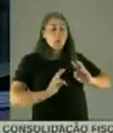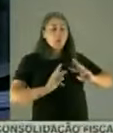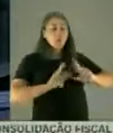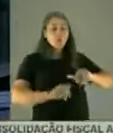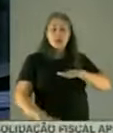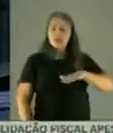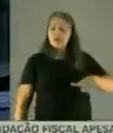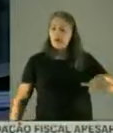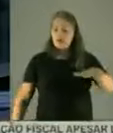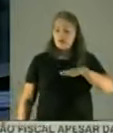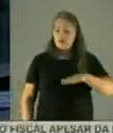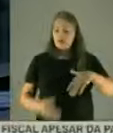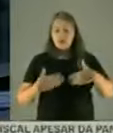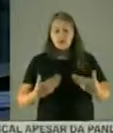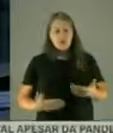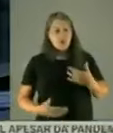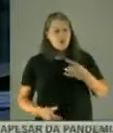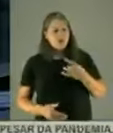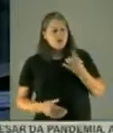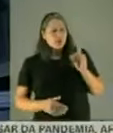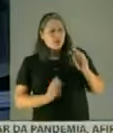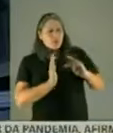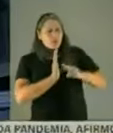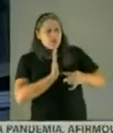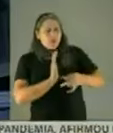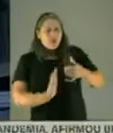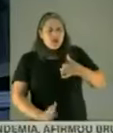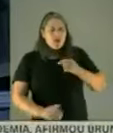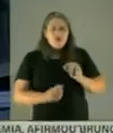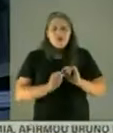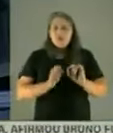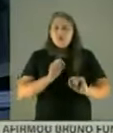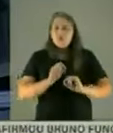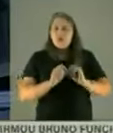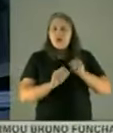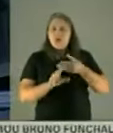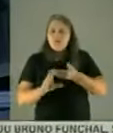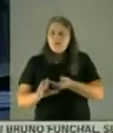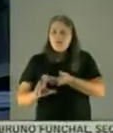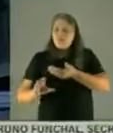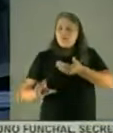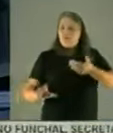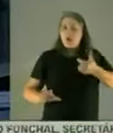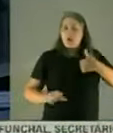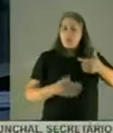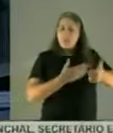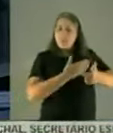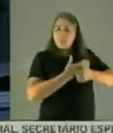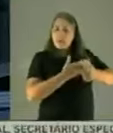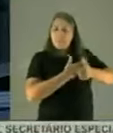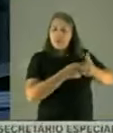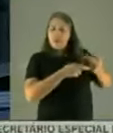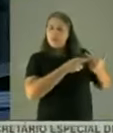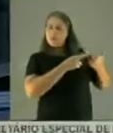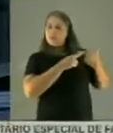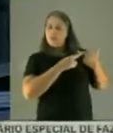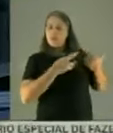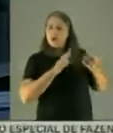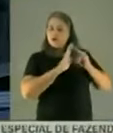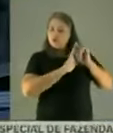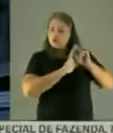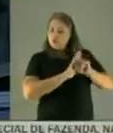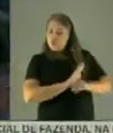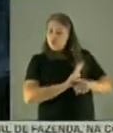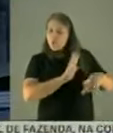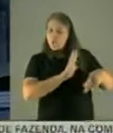de forma alguma, caracteriza que eu estaria agindo fora do meu papel de consultora eventual do